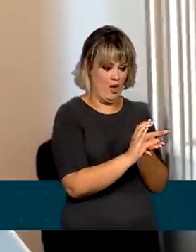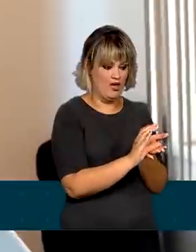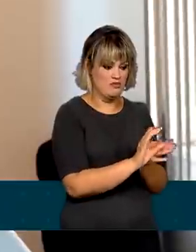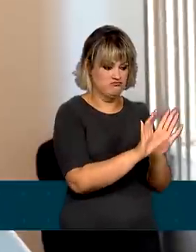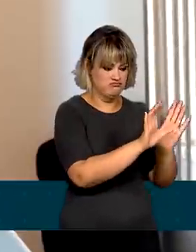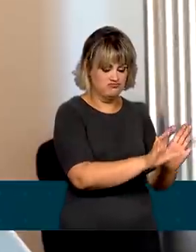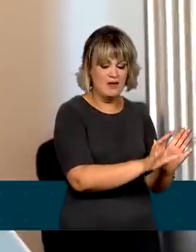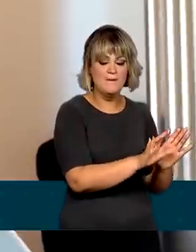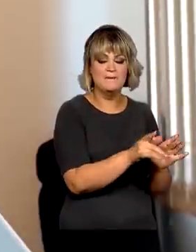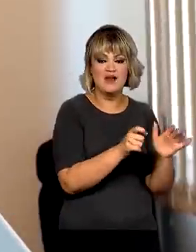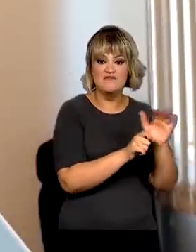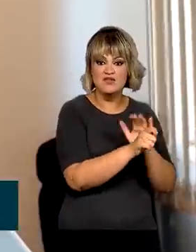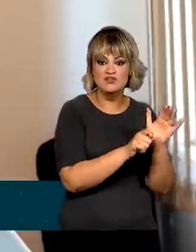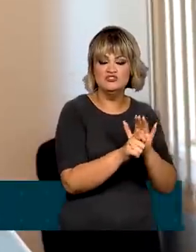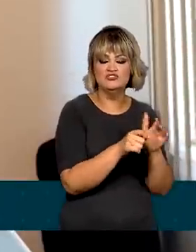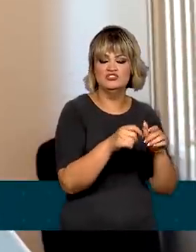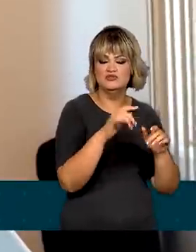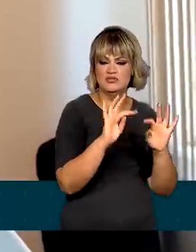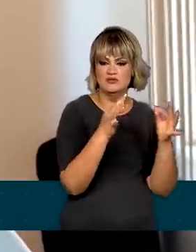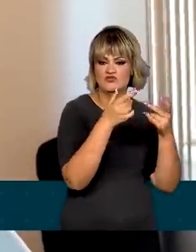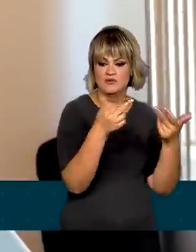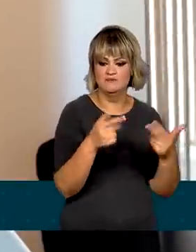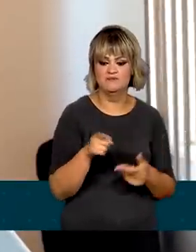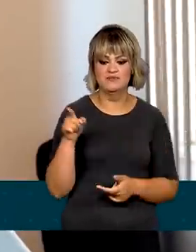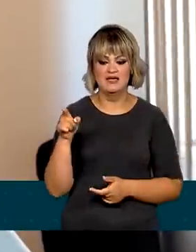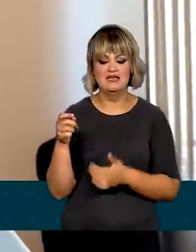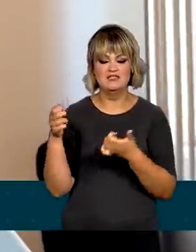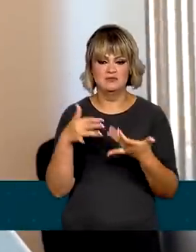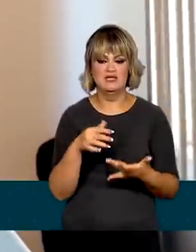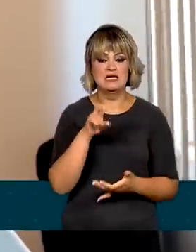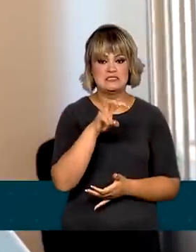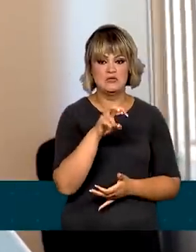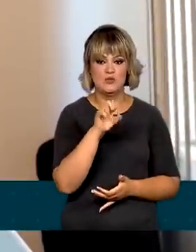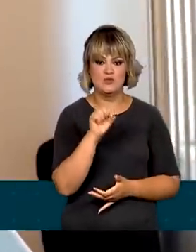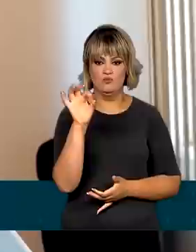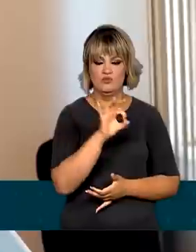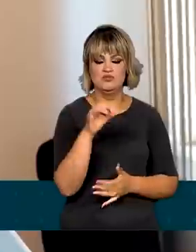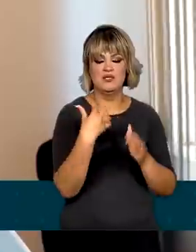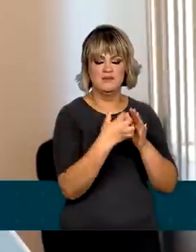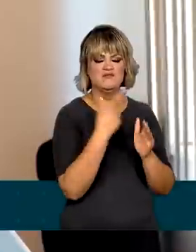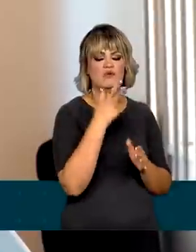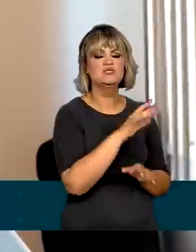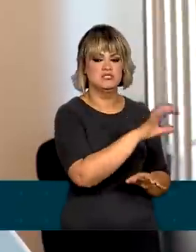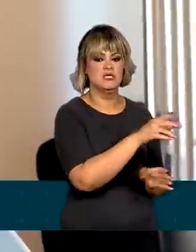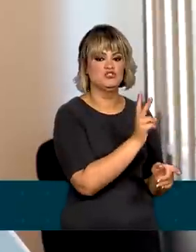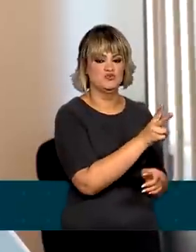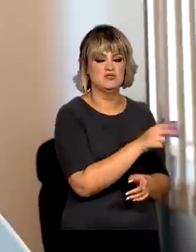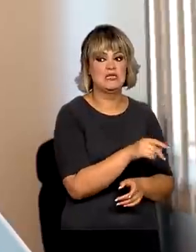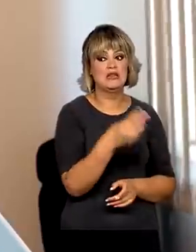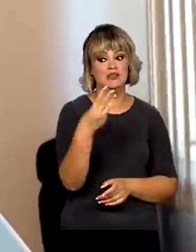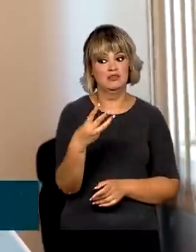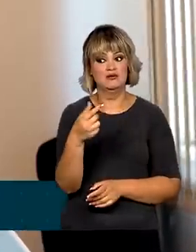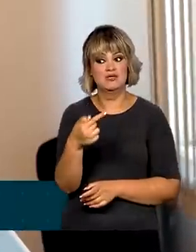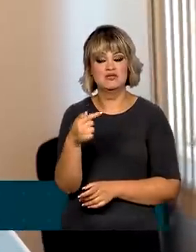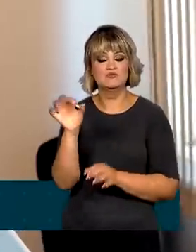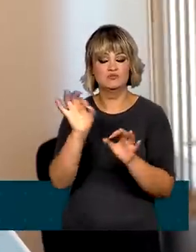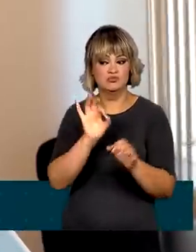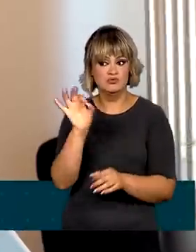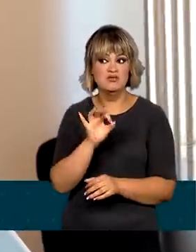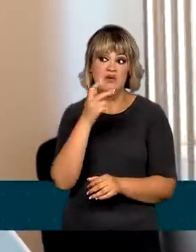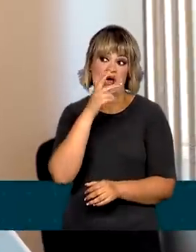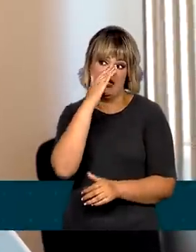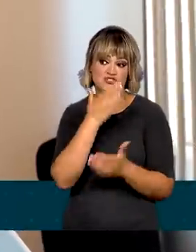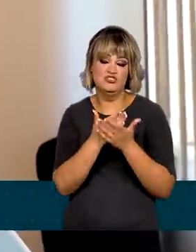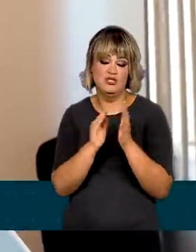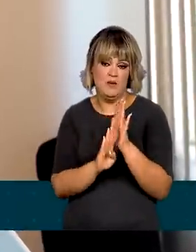59,8% das empresas disseram que vão manter esses gastos e 37% esperam ter um aumento até o